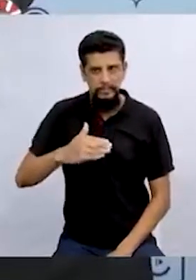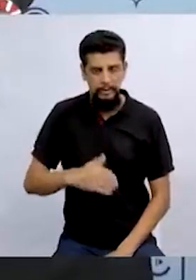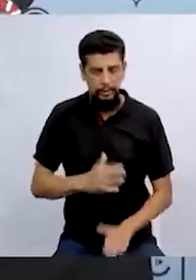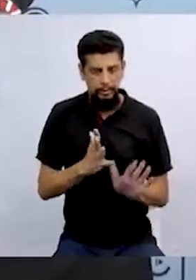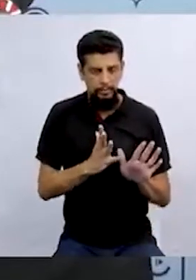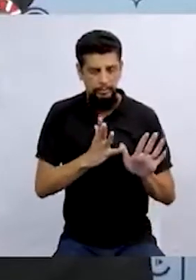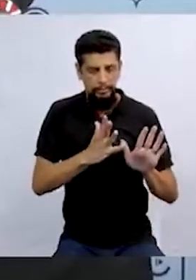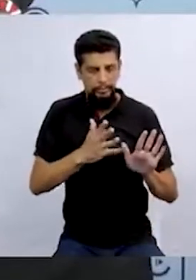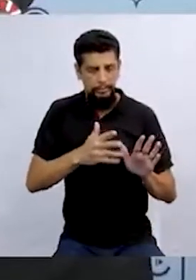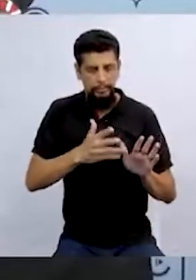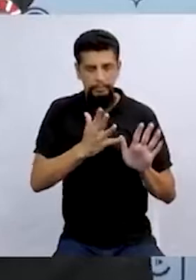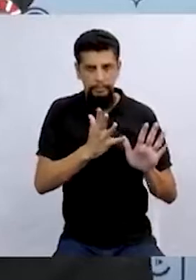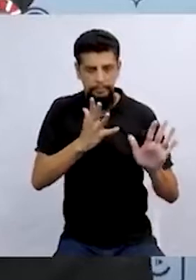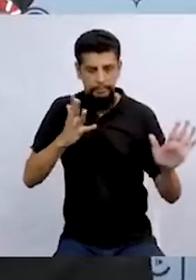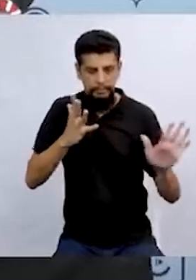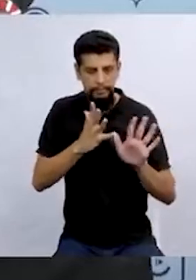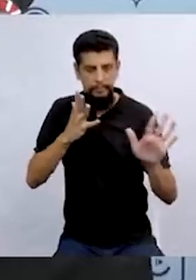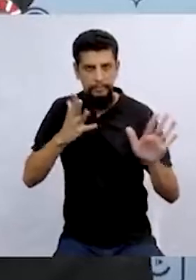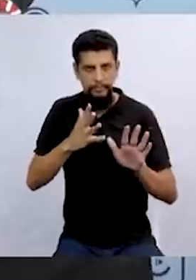enfileiradas.